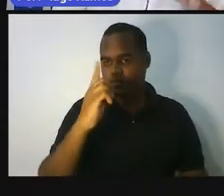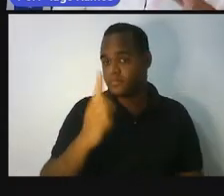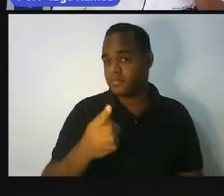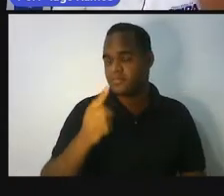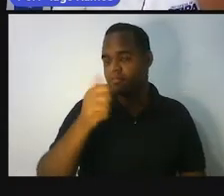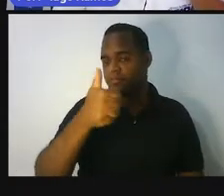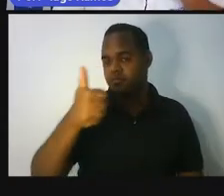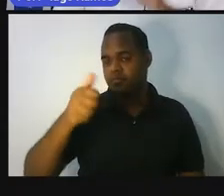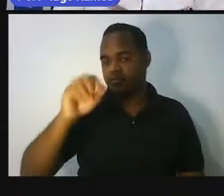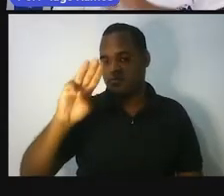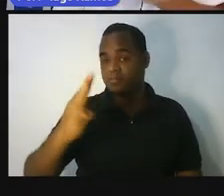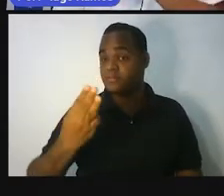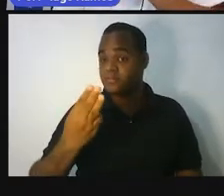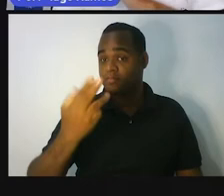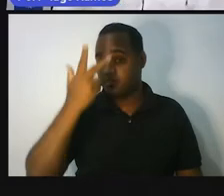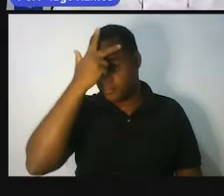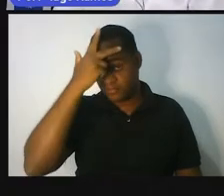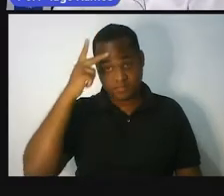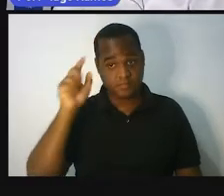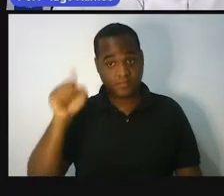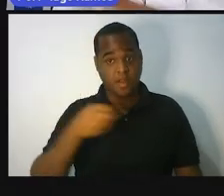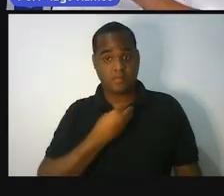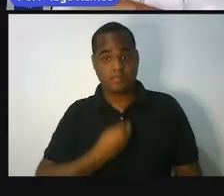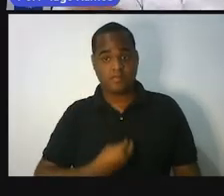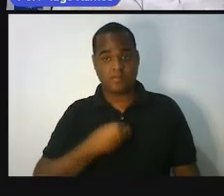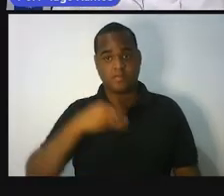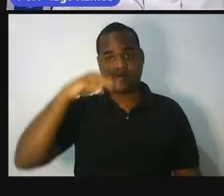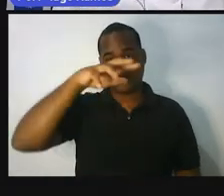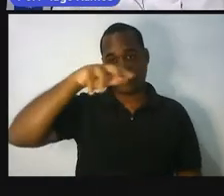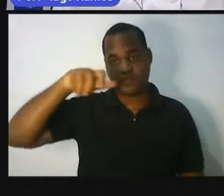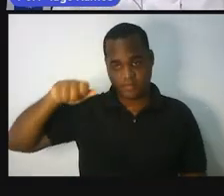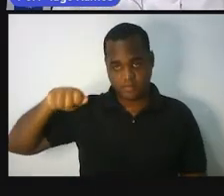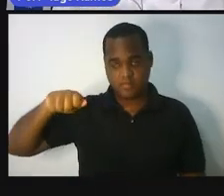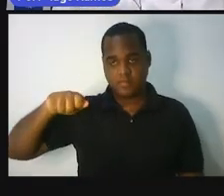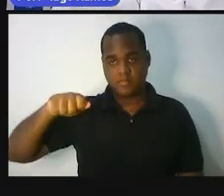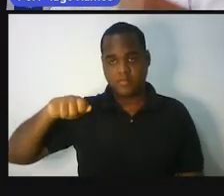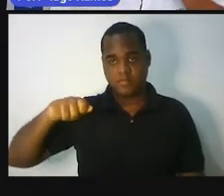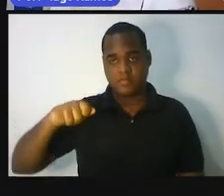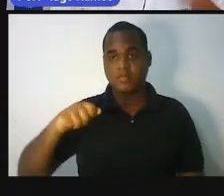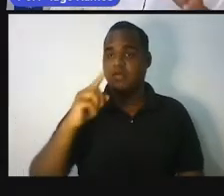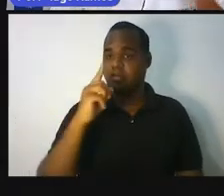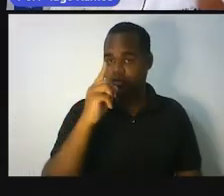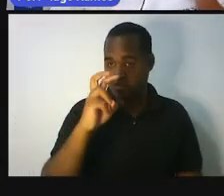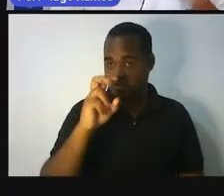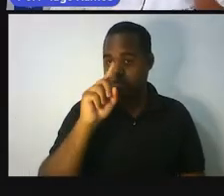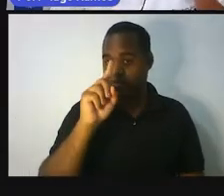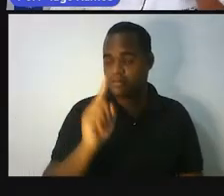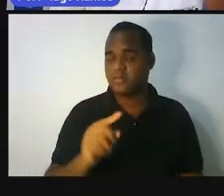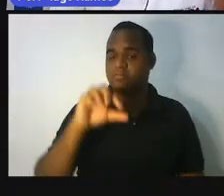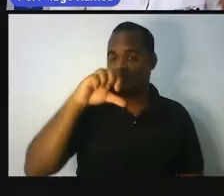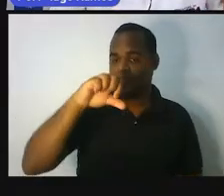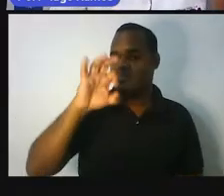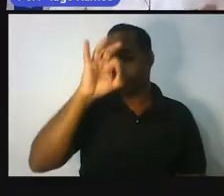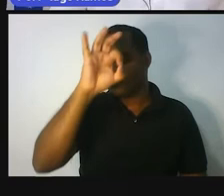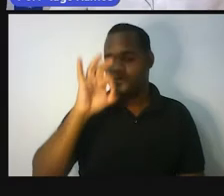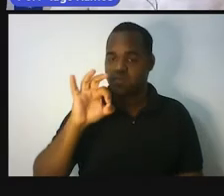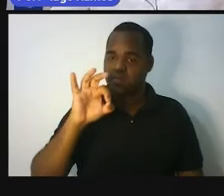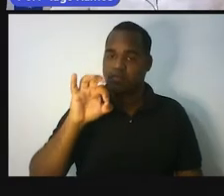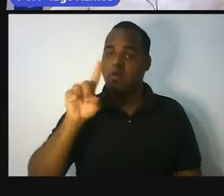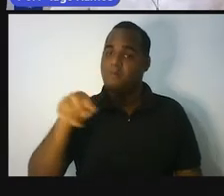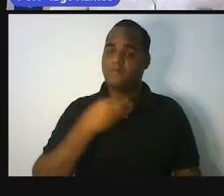.111 milhões de pessoas do continente africano, 15,9